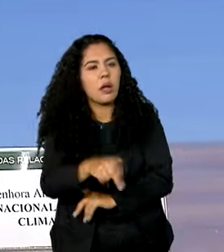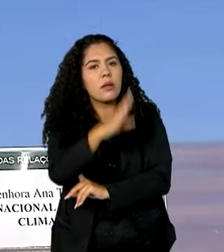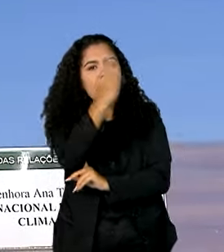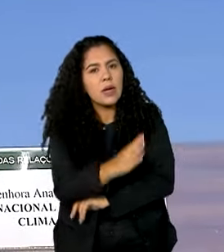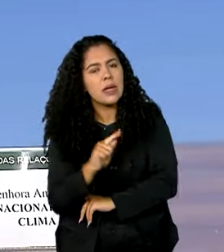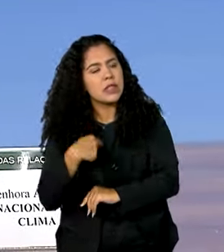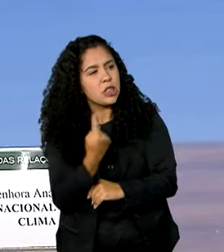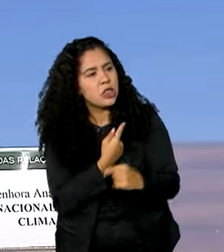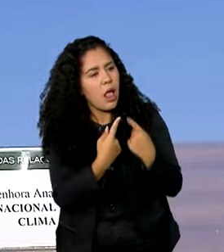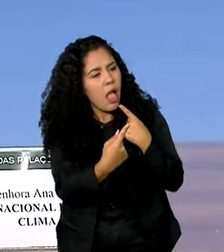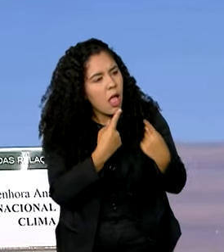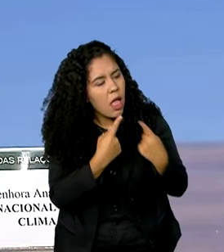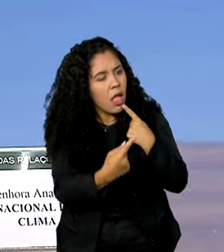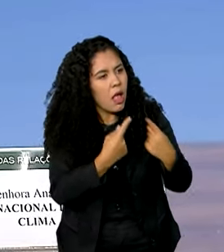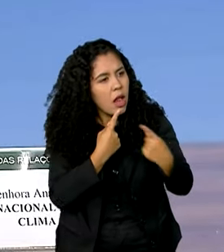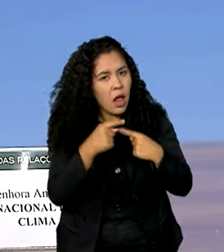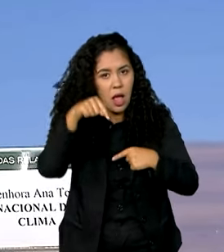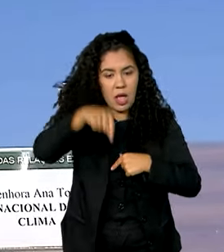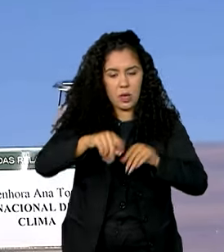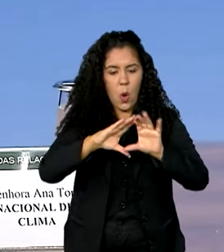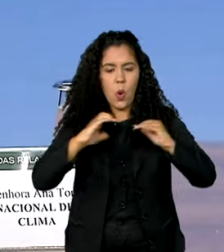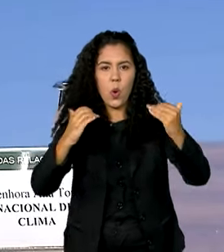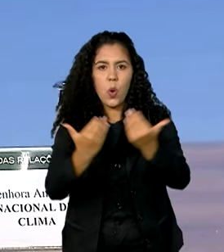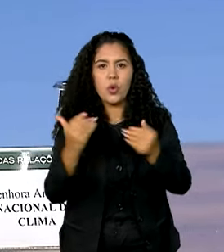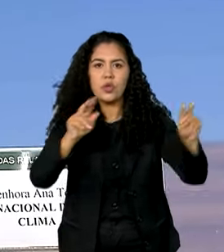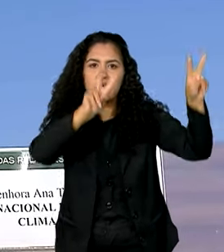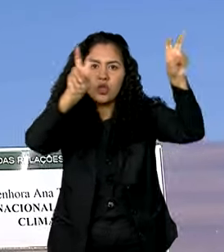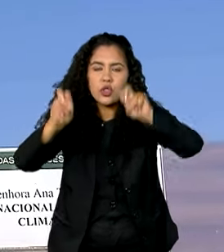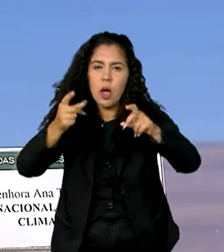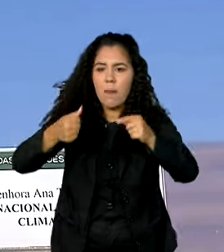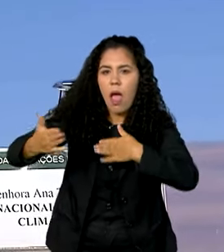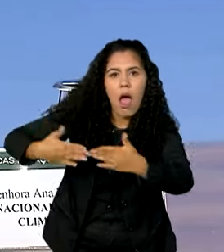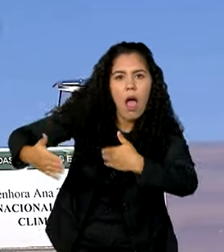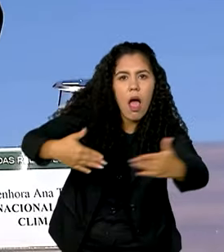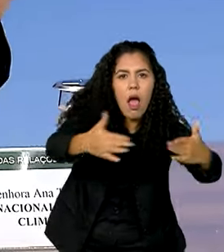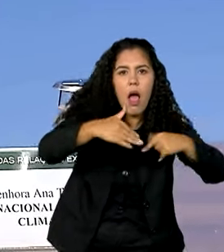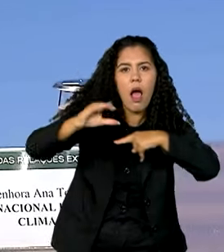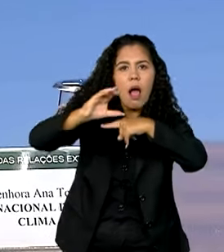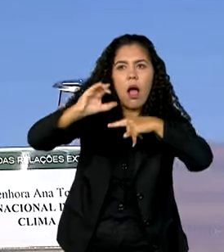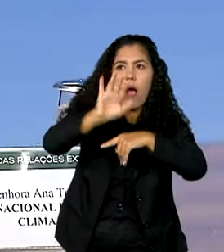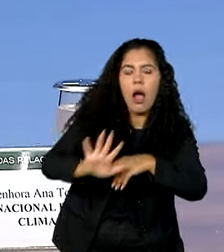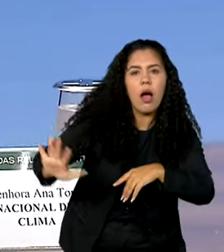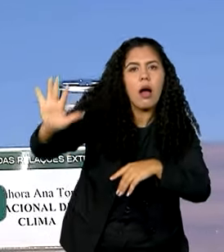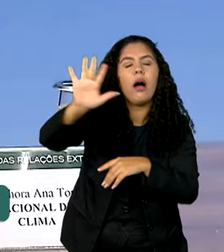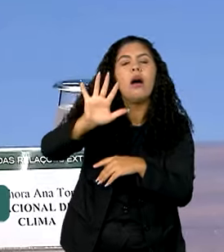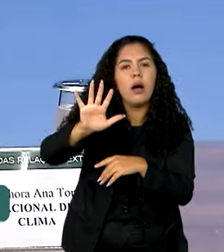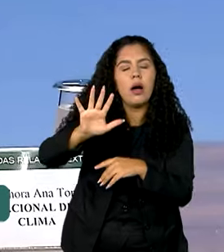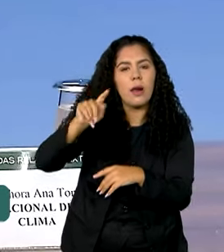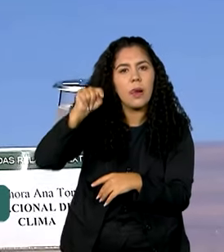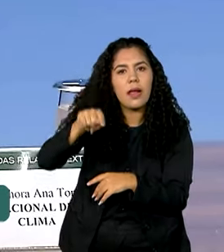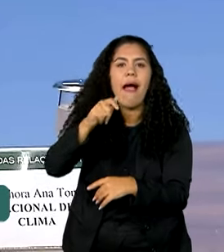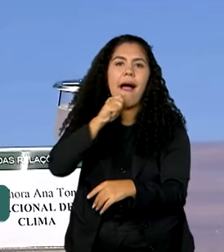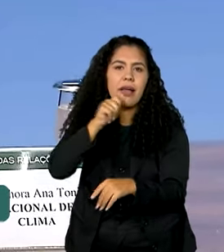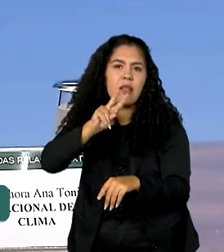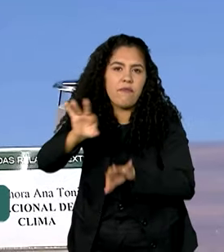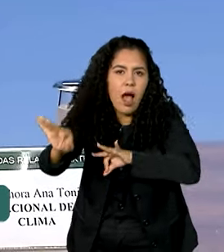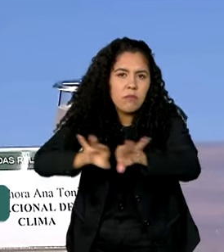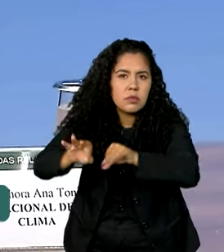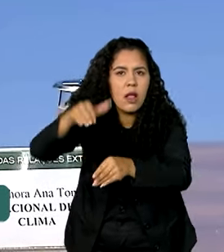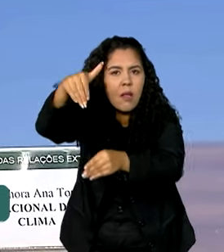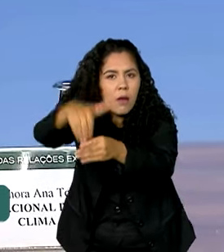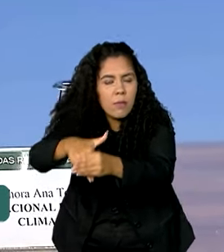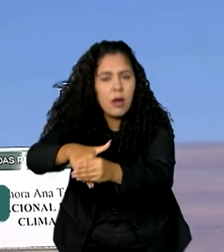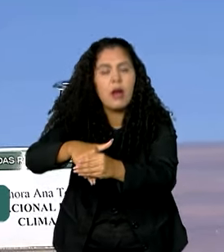debatendo aqui no nosso Congresso o mercado de carbono nacional, que está lá ainda para ser votado, ou seja, no